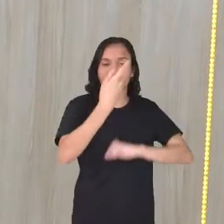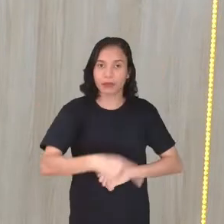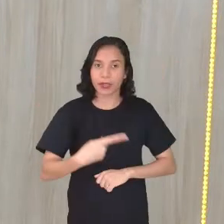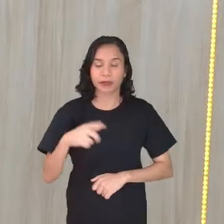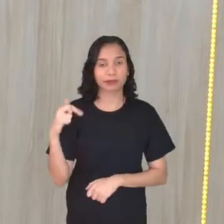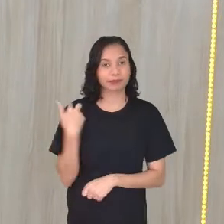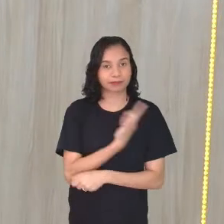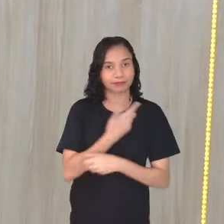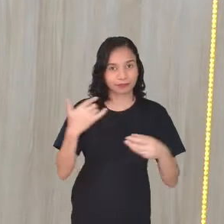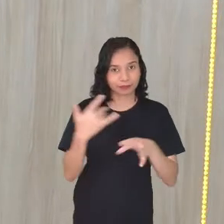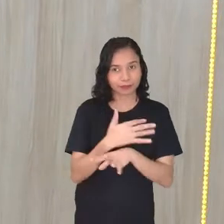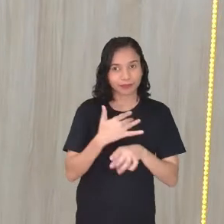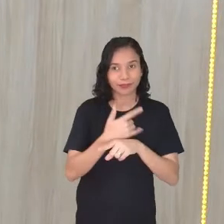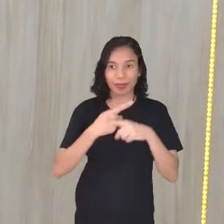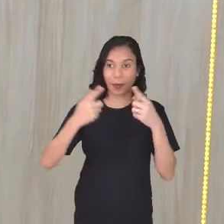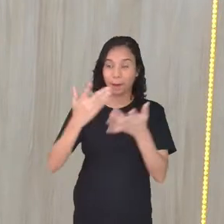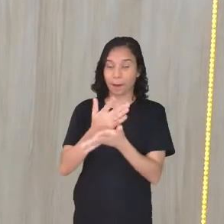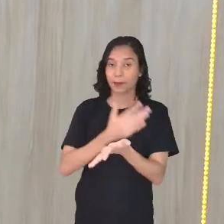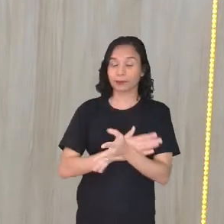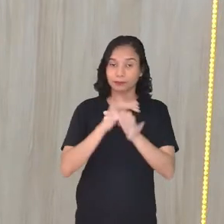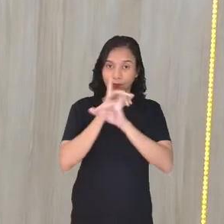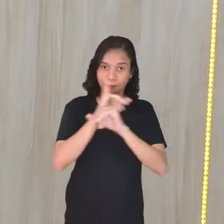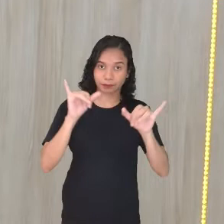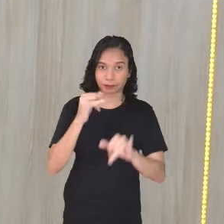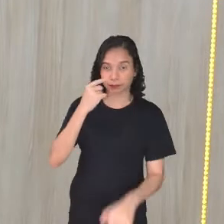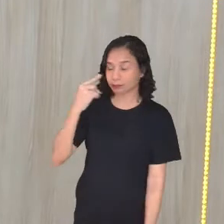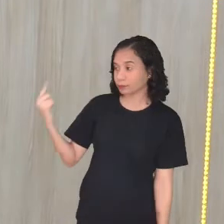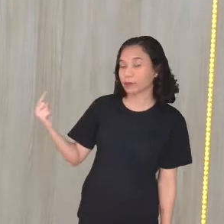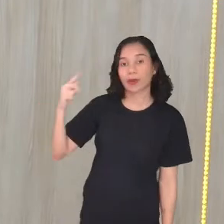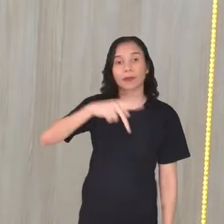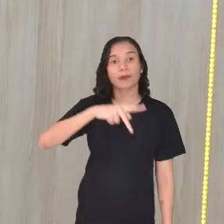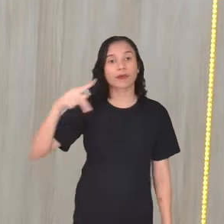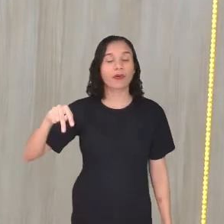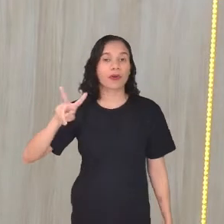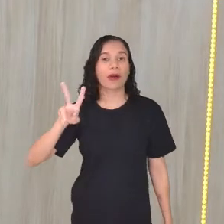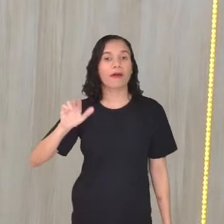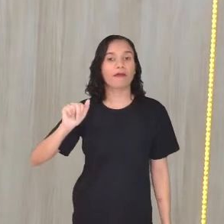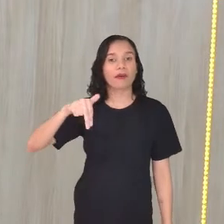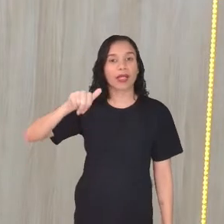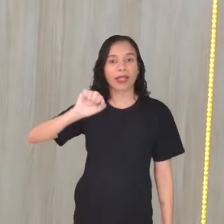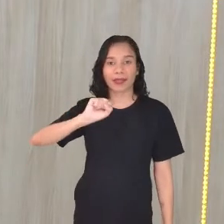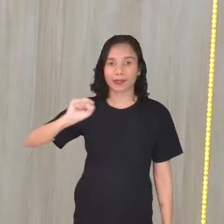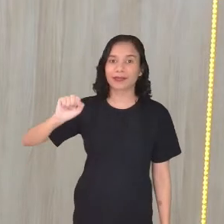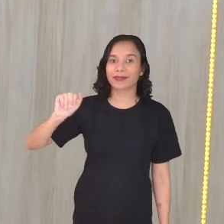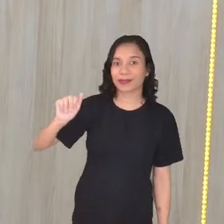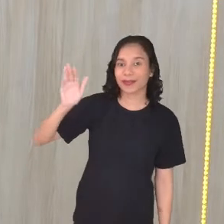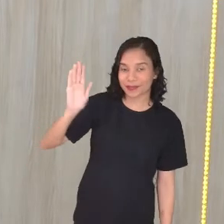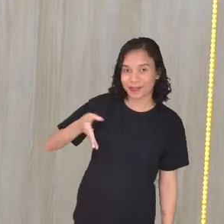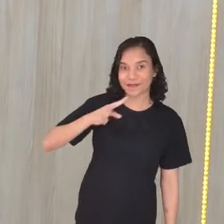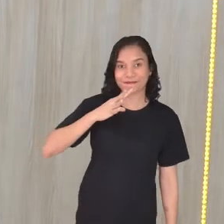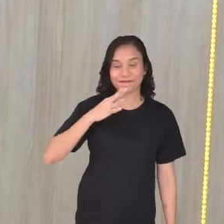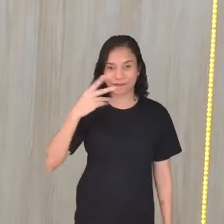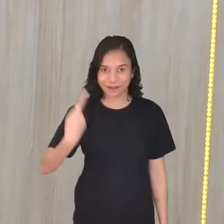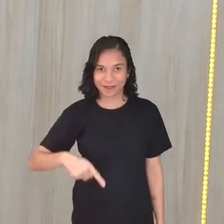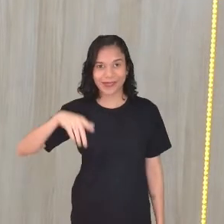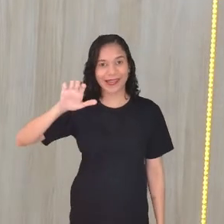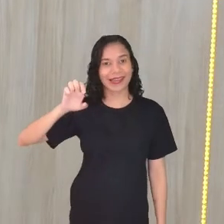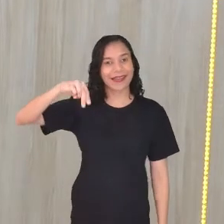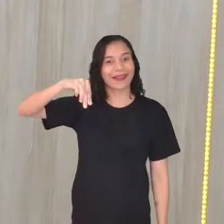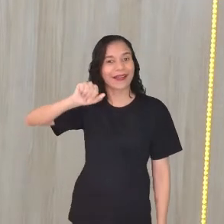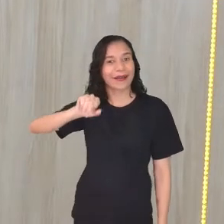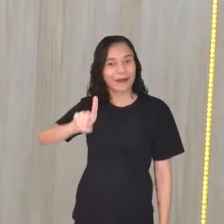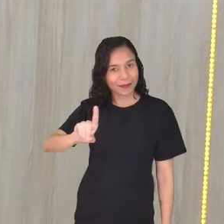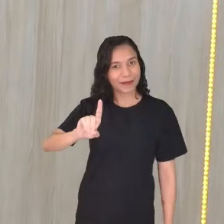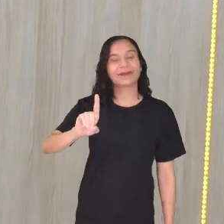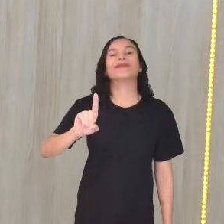Mas antes eu quero dar alguns informes. Eu sou professora Vanessa, vocês já me conhecem, né? Da Escola Municipal para Aulas